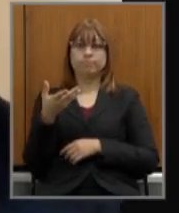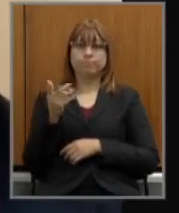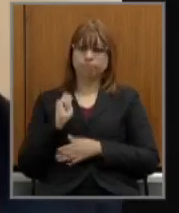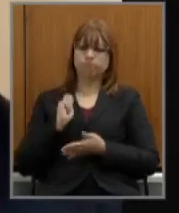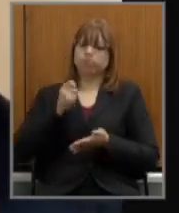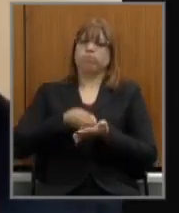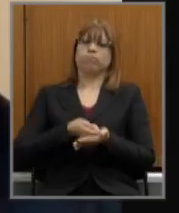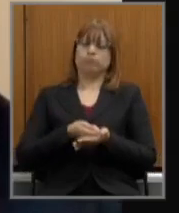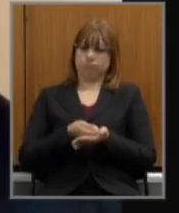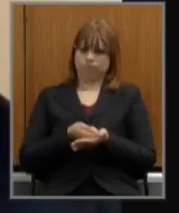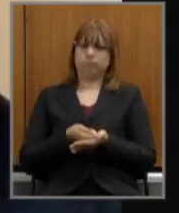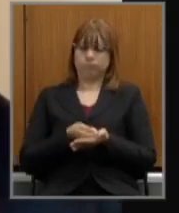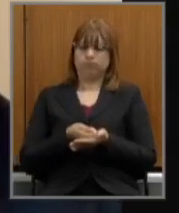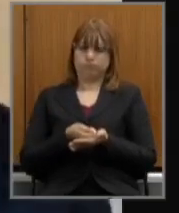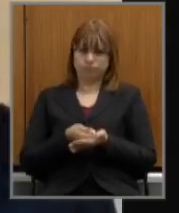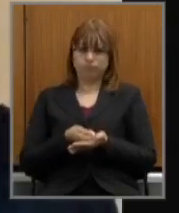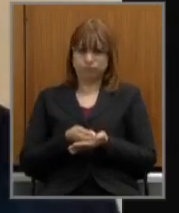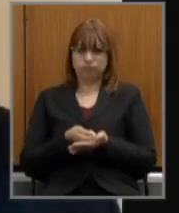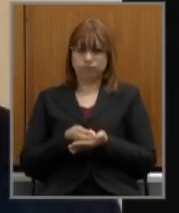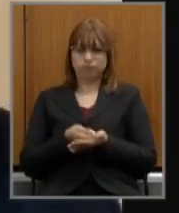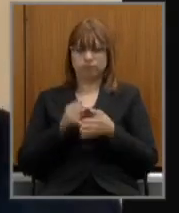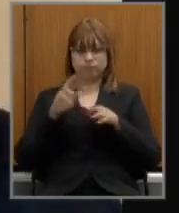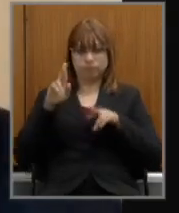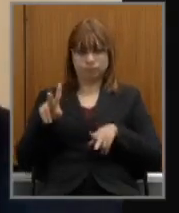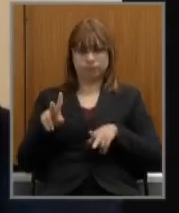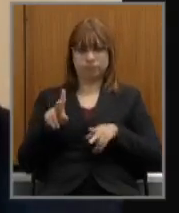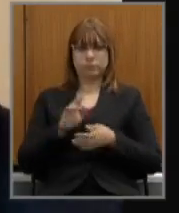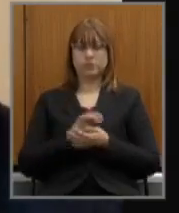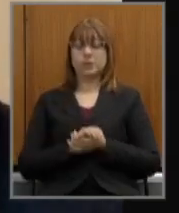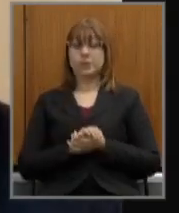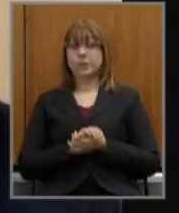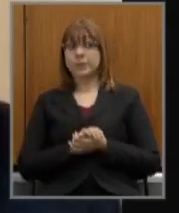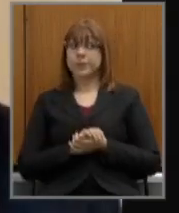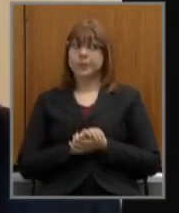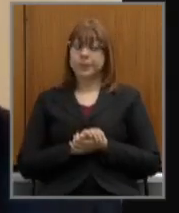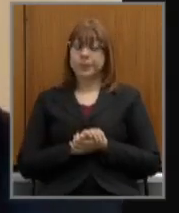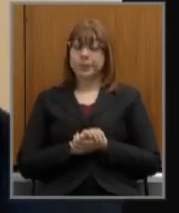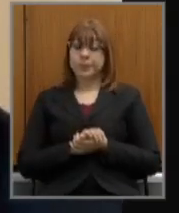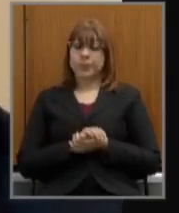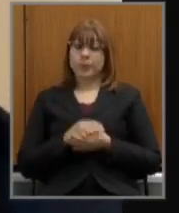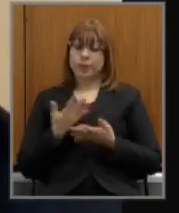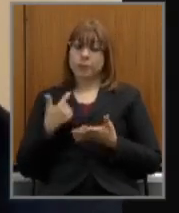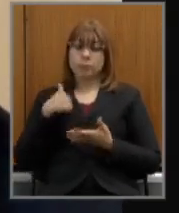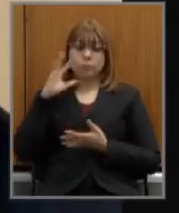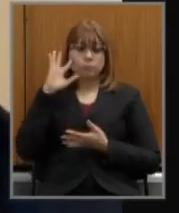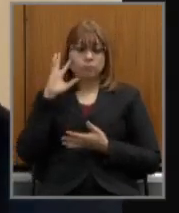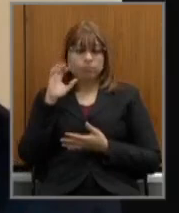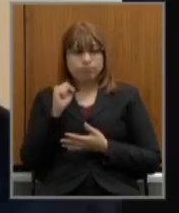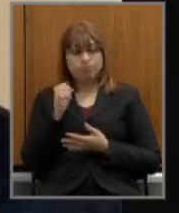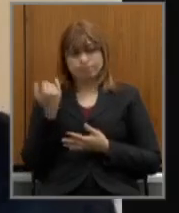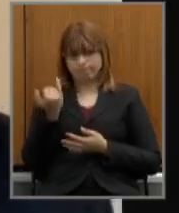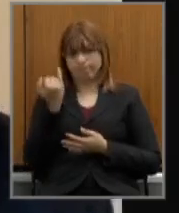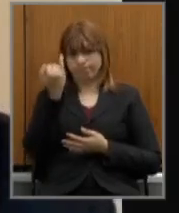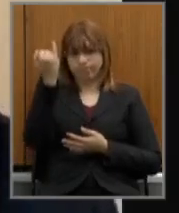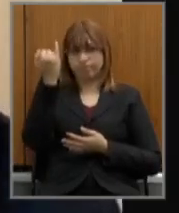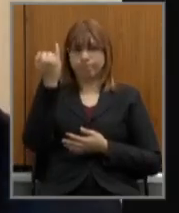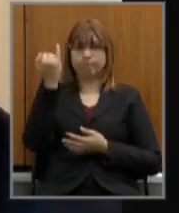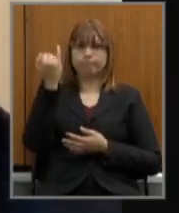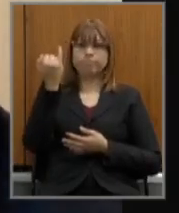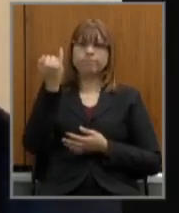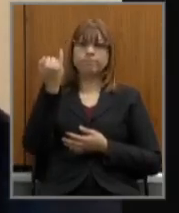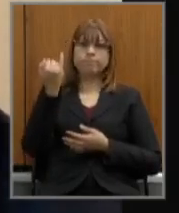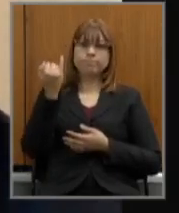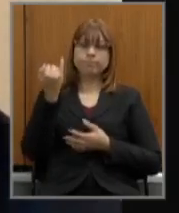imposição que aconteceu lá no sul do nosso país bom de qualquer forma eu acho que é importante os